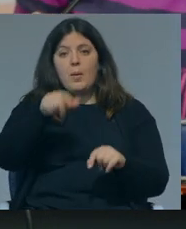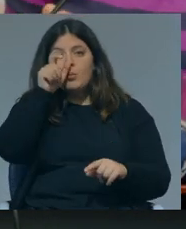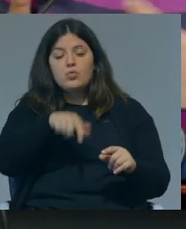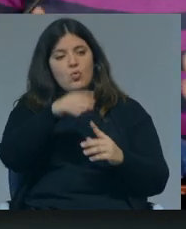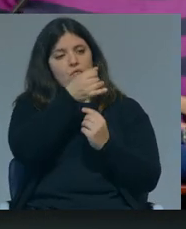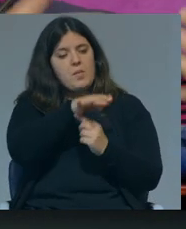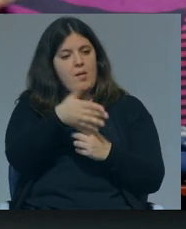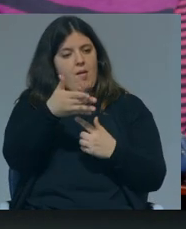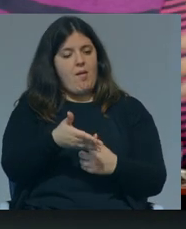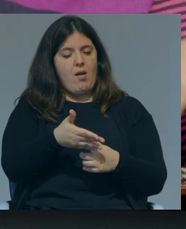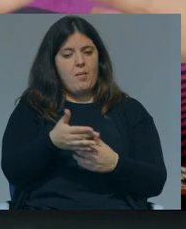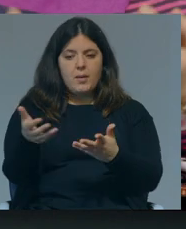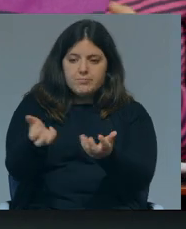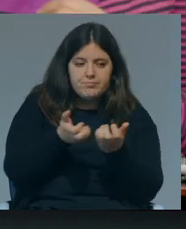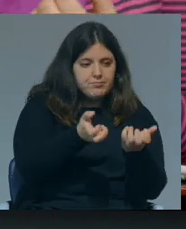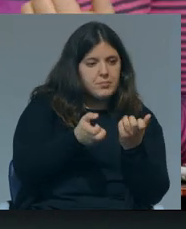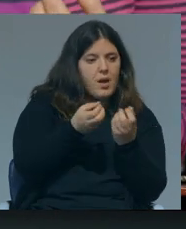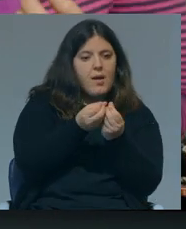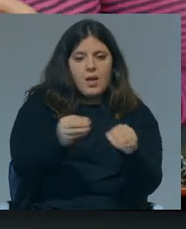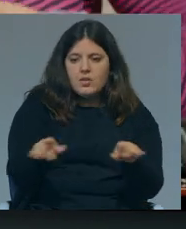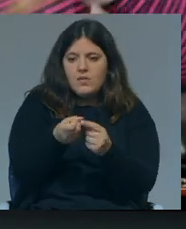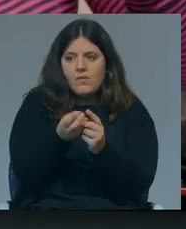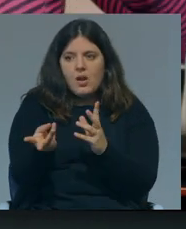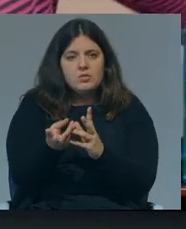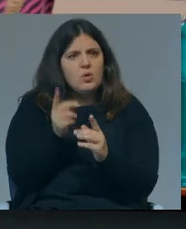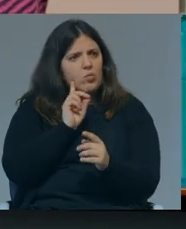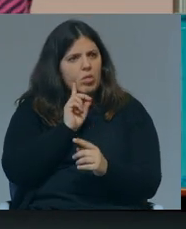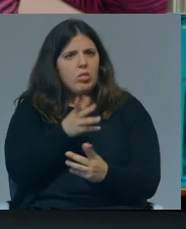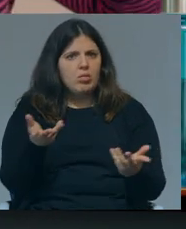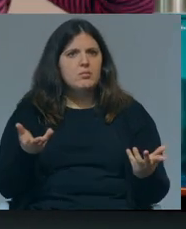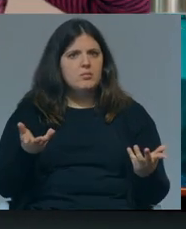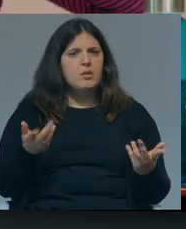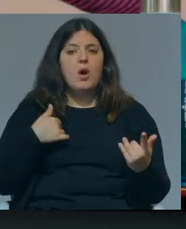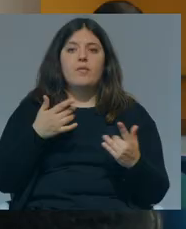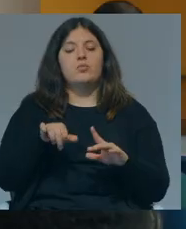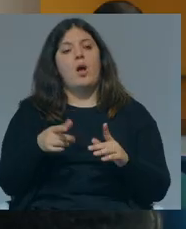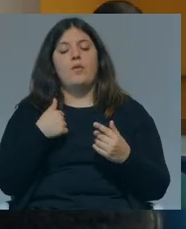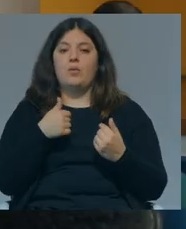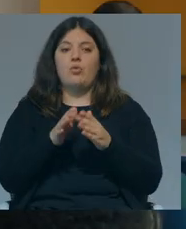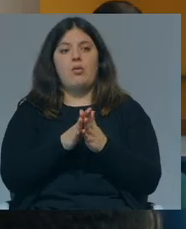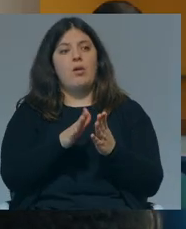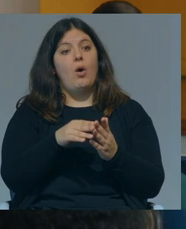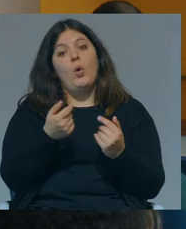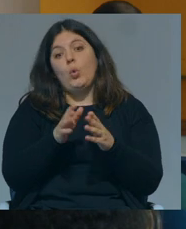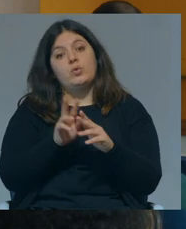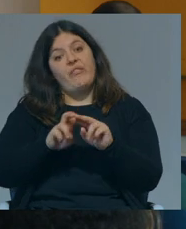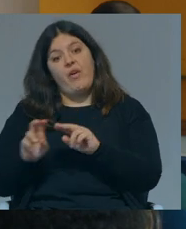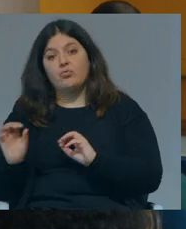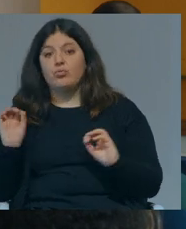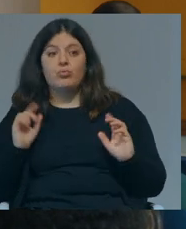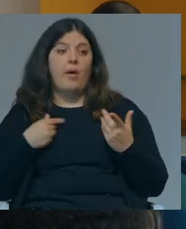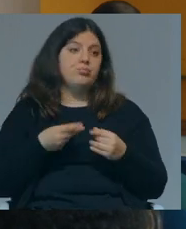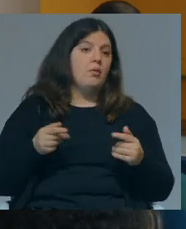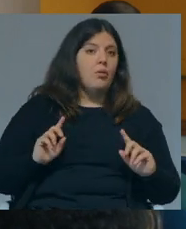pessoas formadas para acolherem a quantidade de crianças que é necessário e, portanto, o que eles fizeram foi agora vamos ter creches gratuitas, agora não há lugar para todos. Portanto, não está